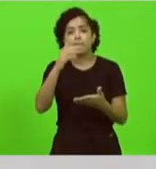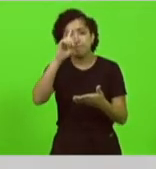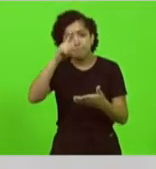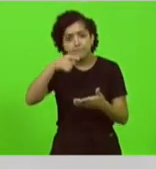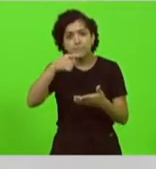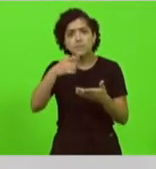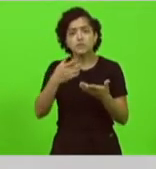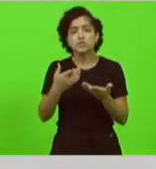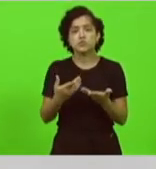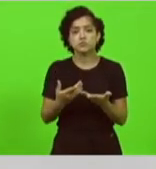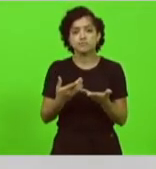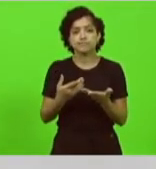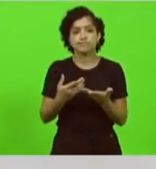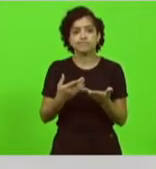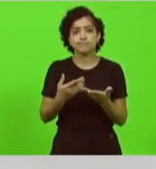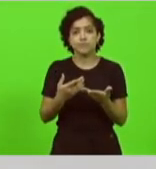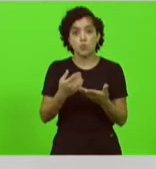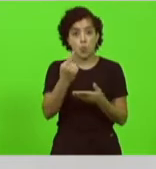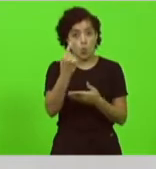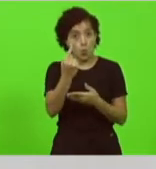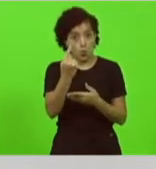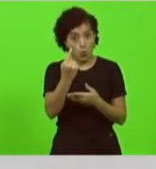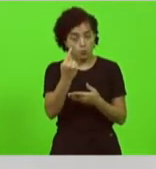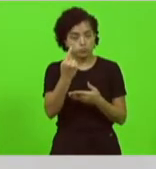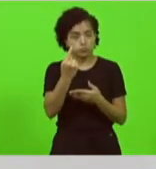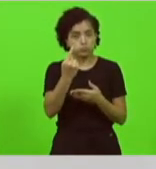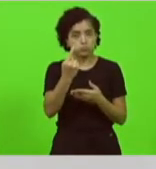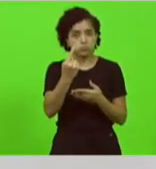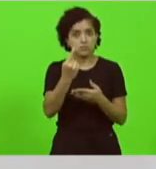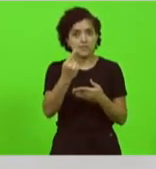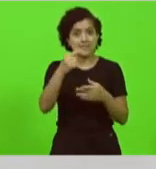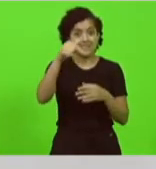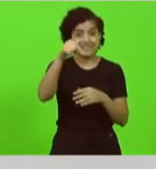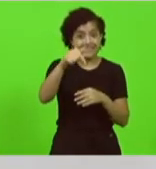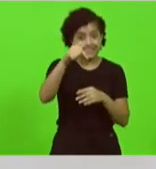um aparelho dos quatro sete meses